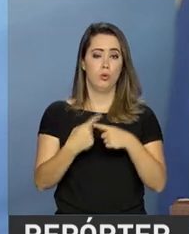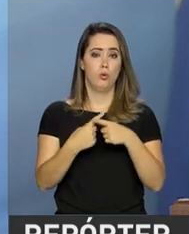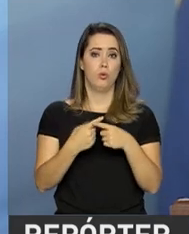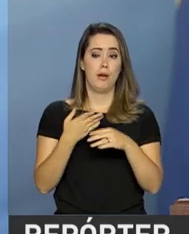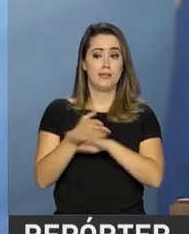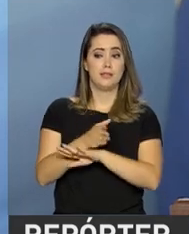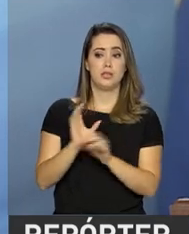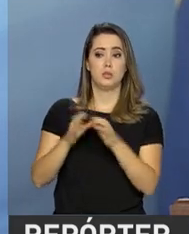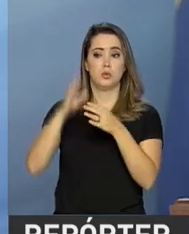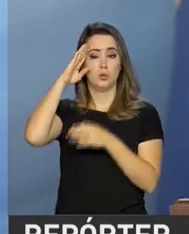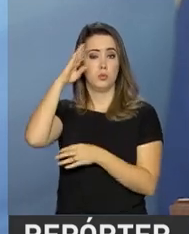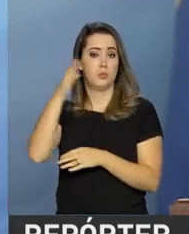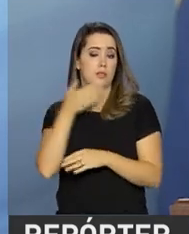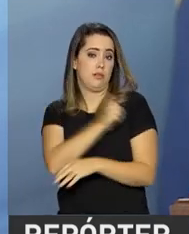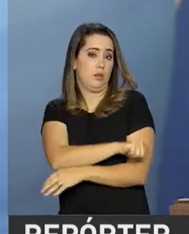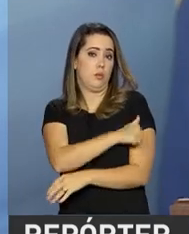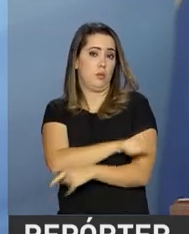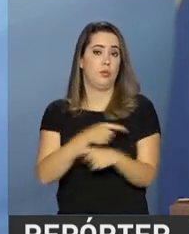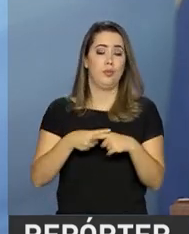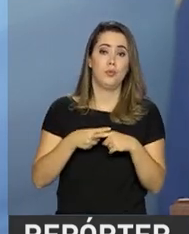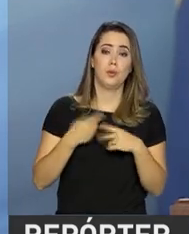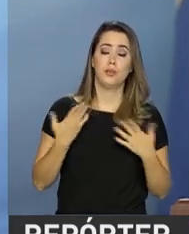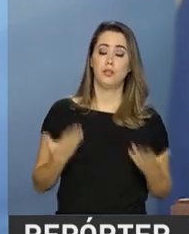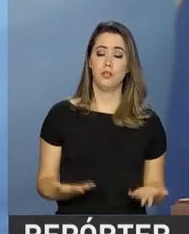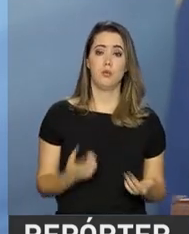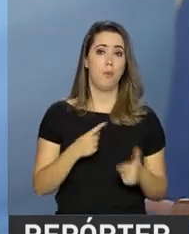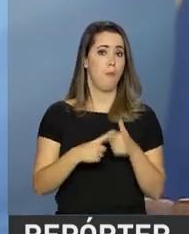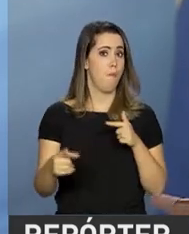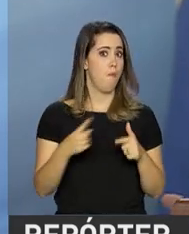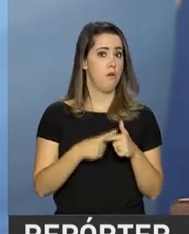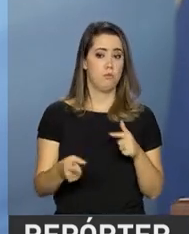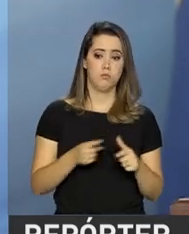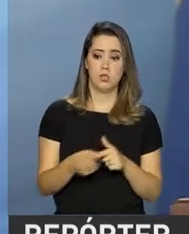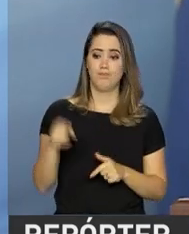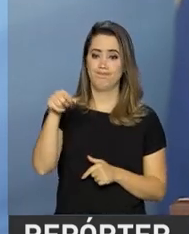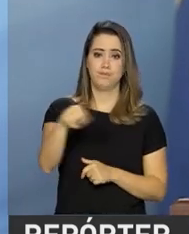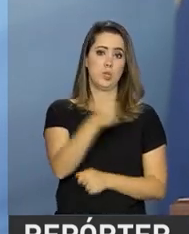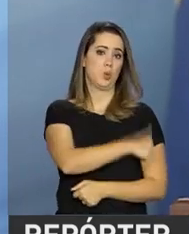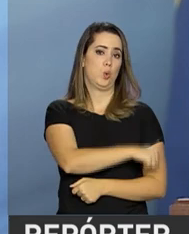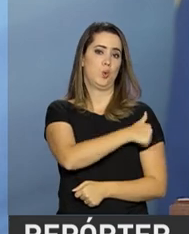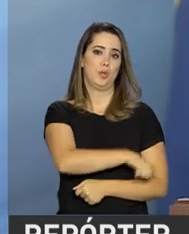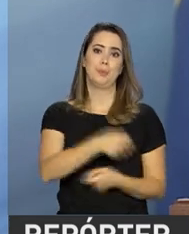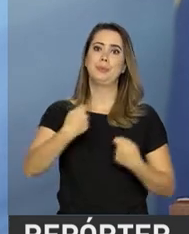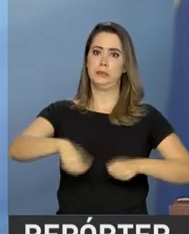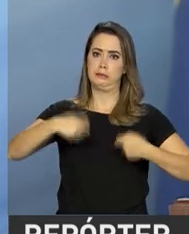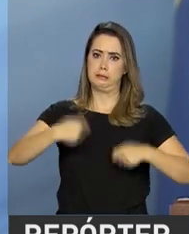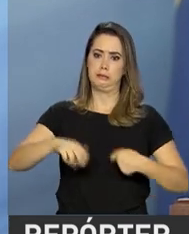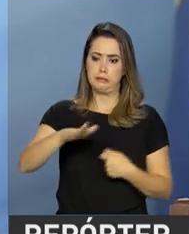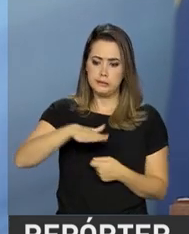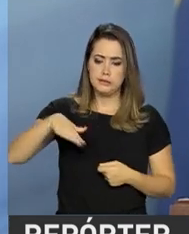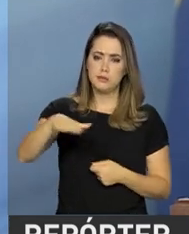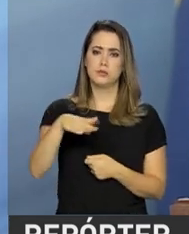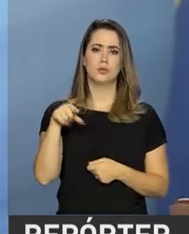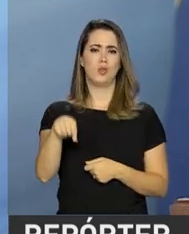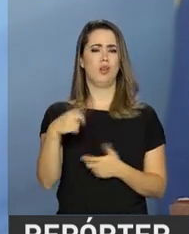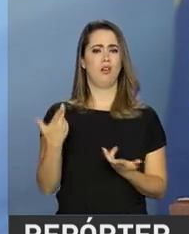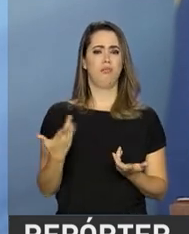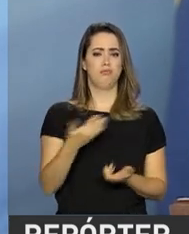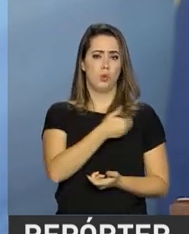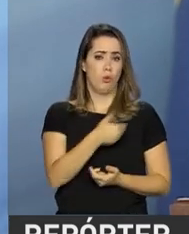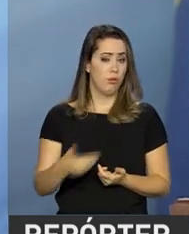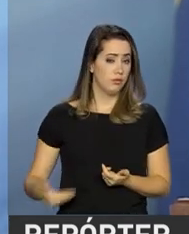as circunstâncias assim exigem. O governo